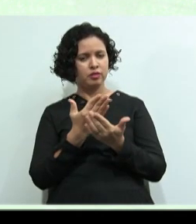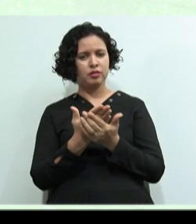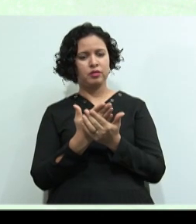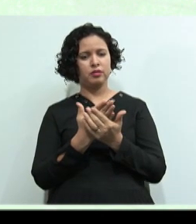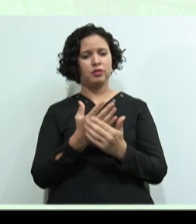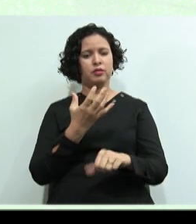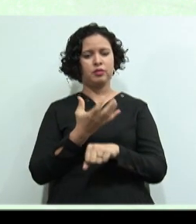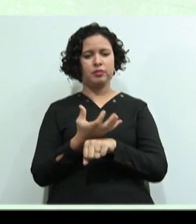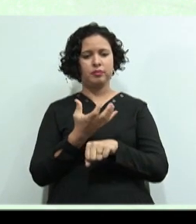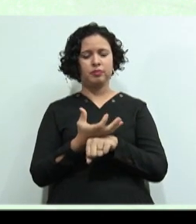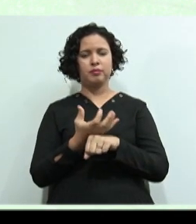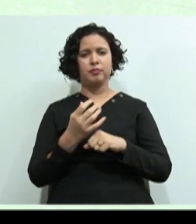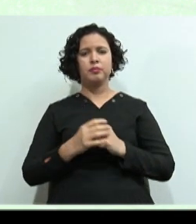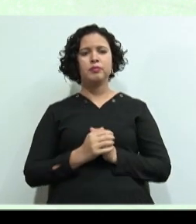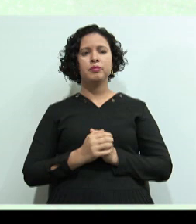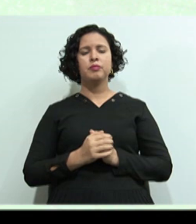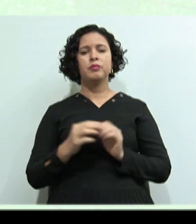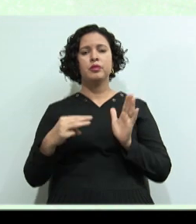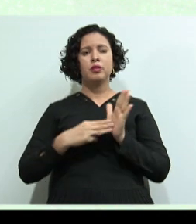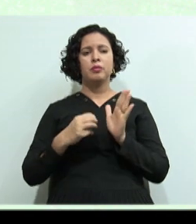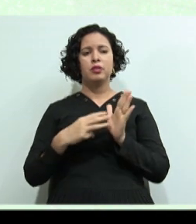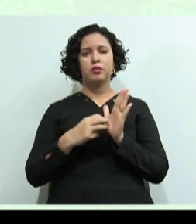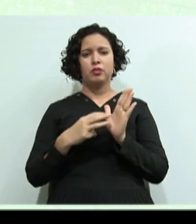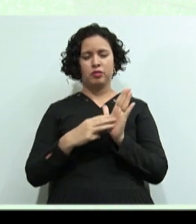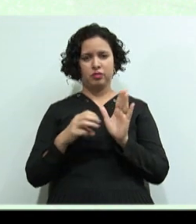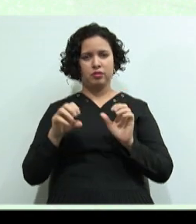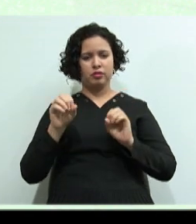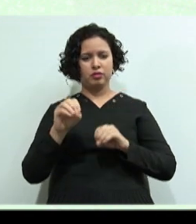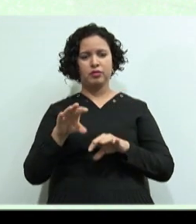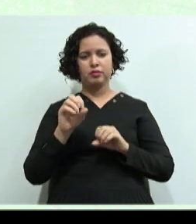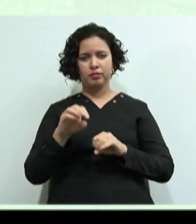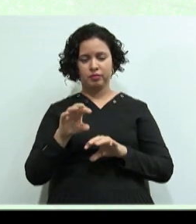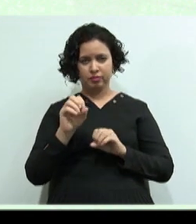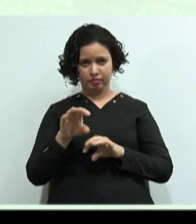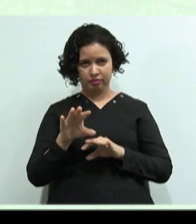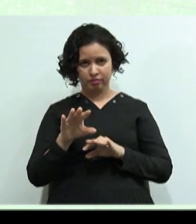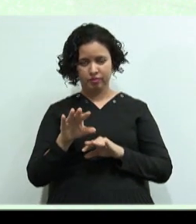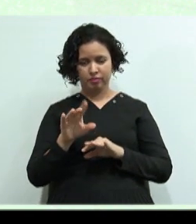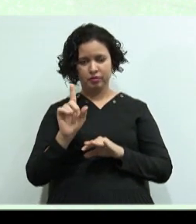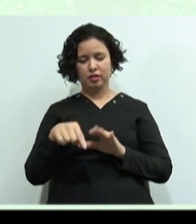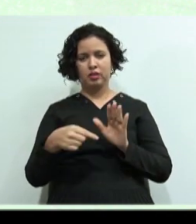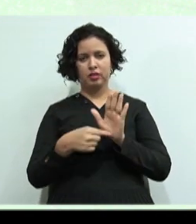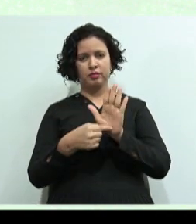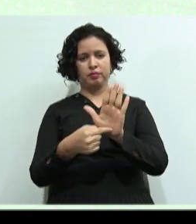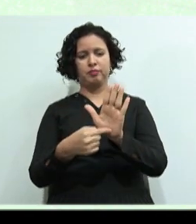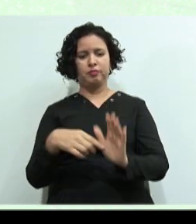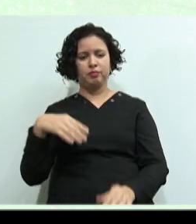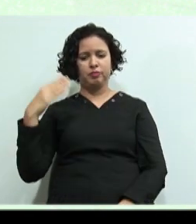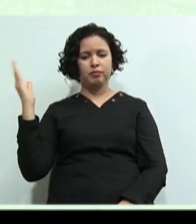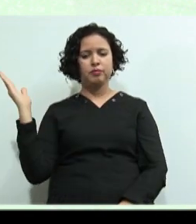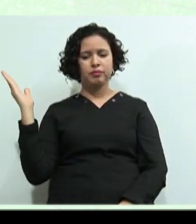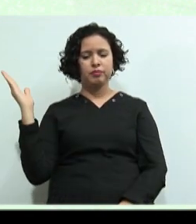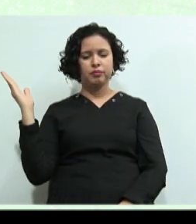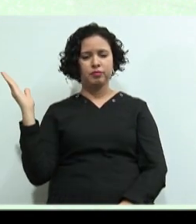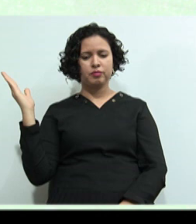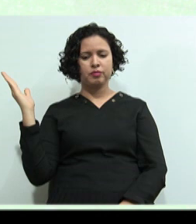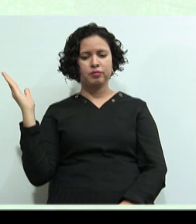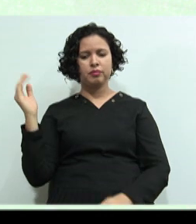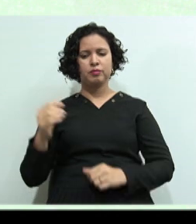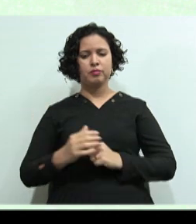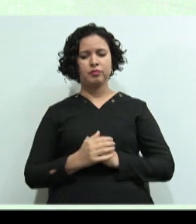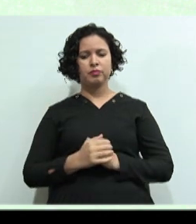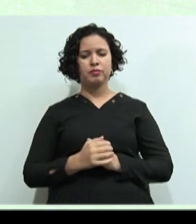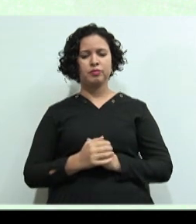A metodologia De ensino Pessoal É essa daí Que está aparecendo Continua aparecendo Para vocês